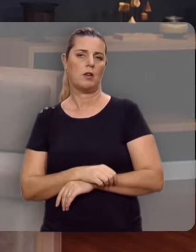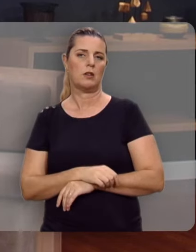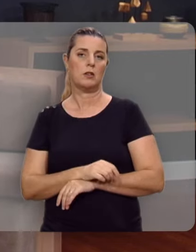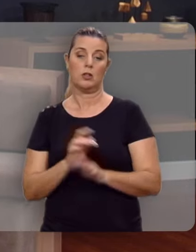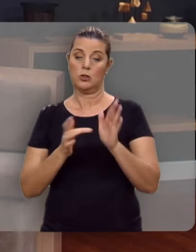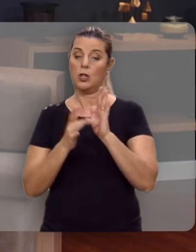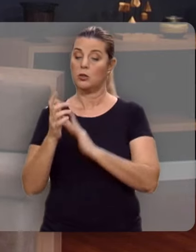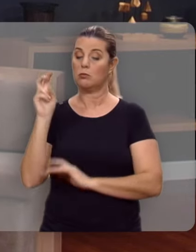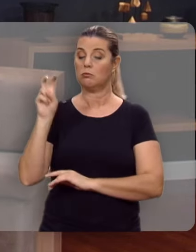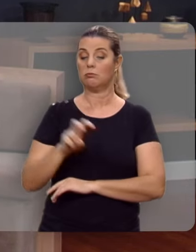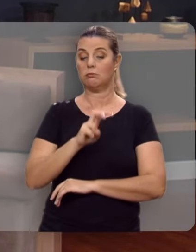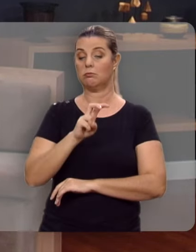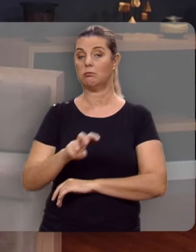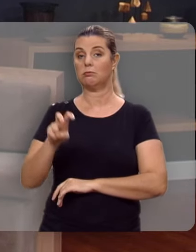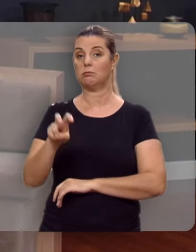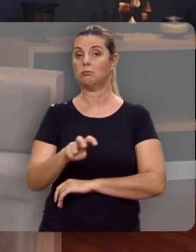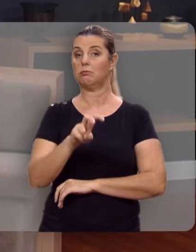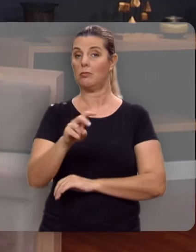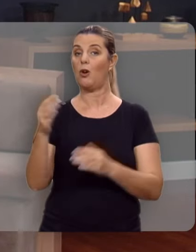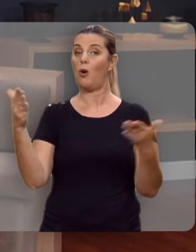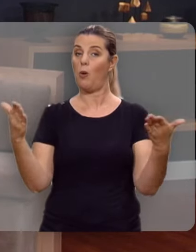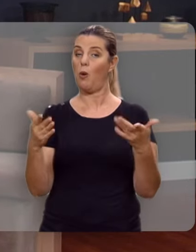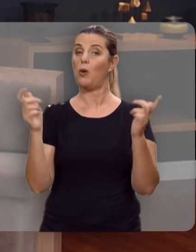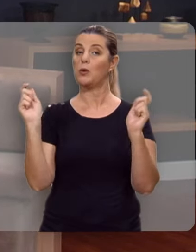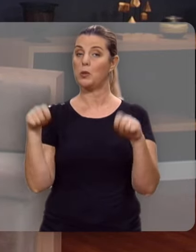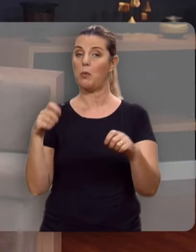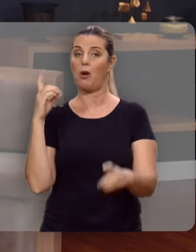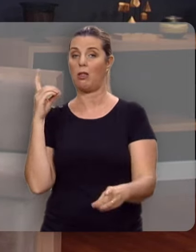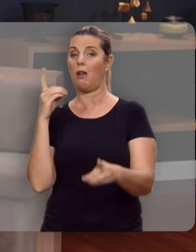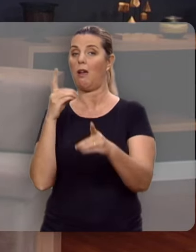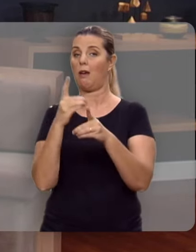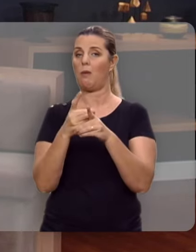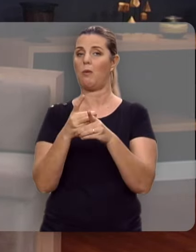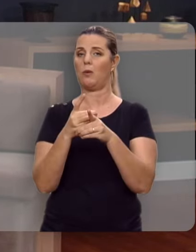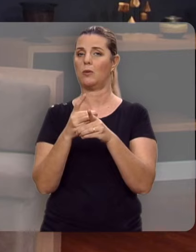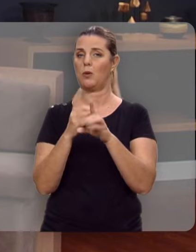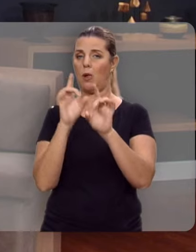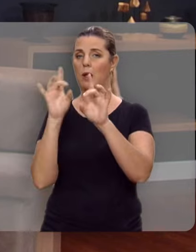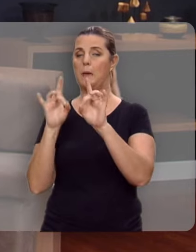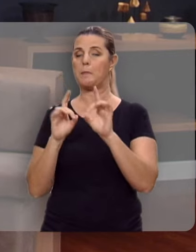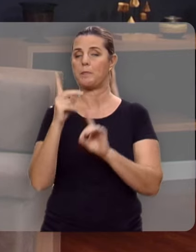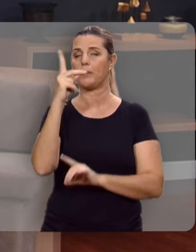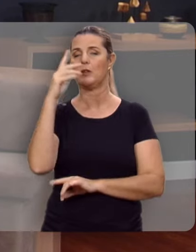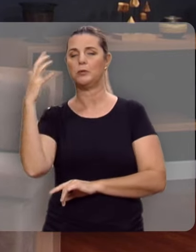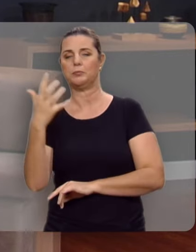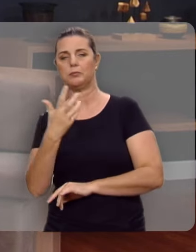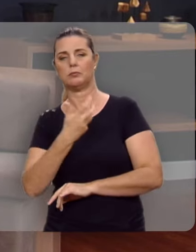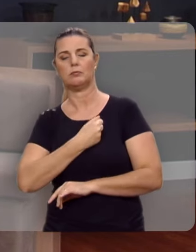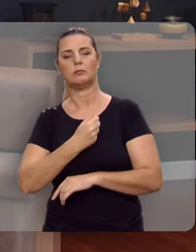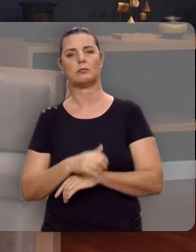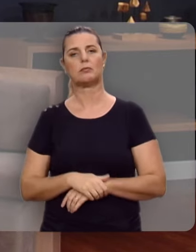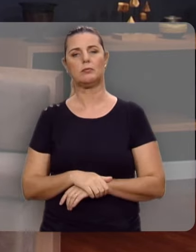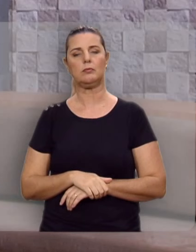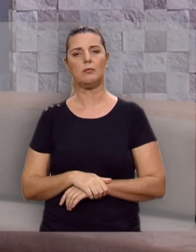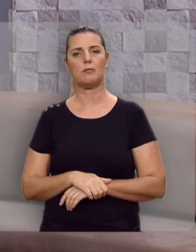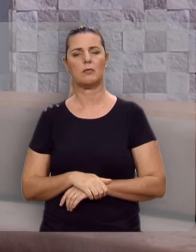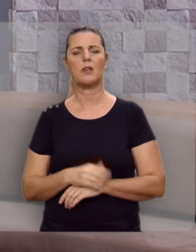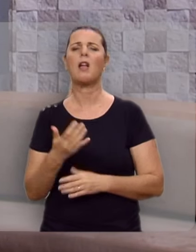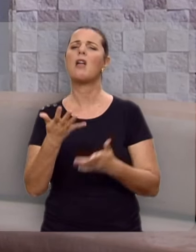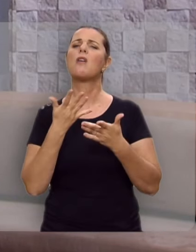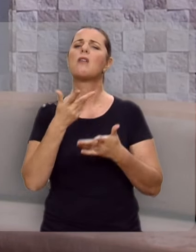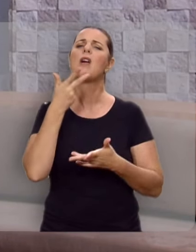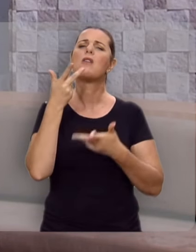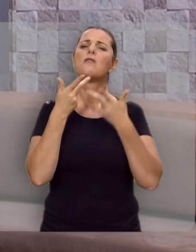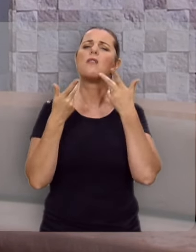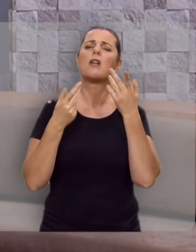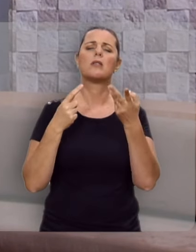está passando. Hoje pode ser o grande encontro da sua salvação. Eu quero